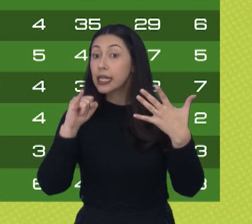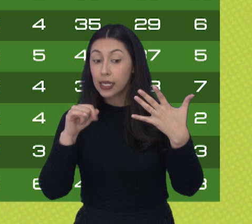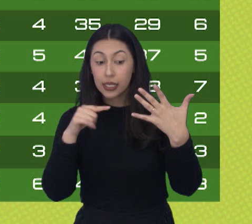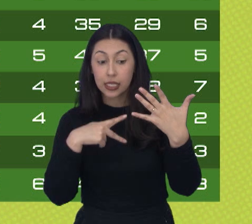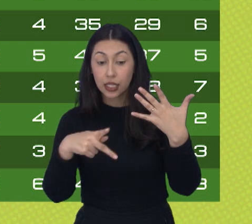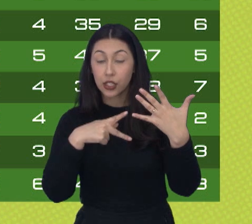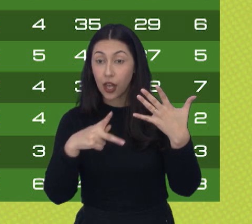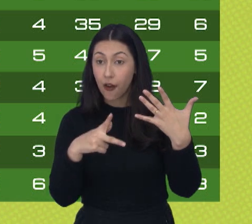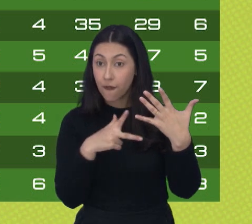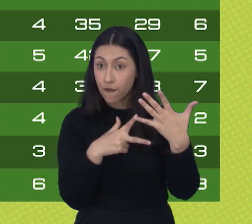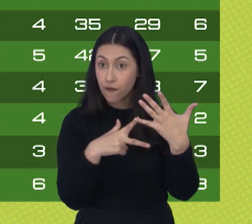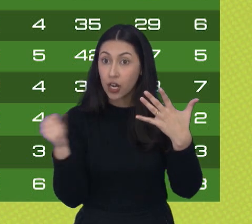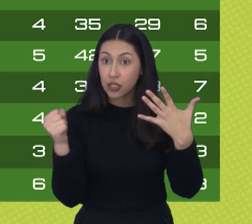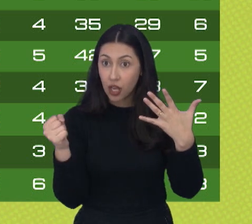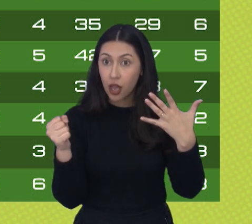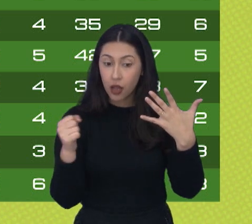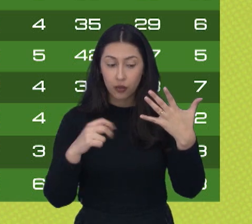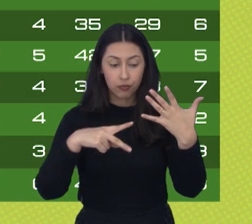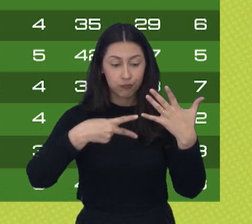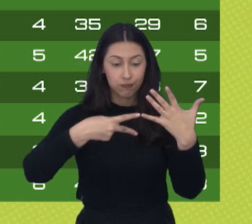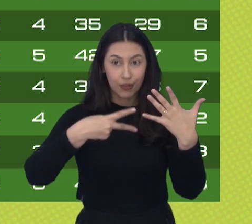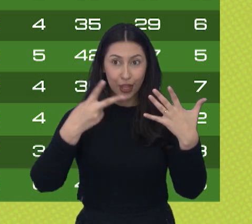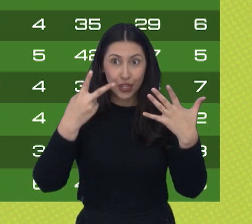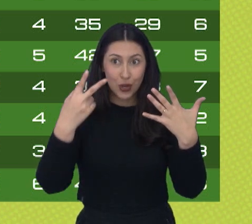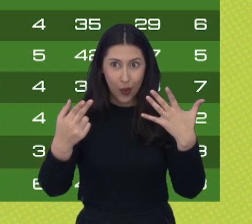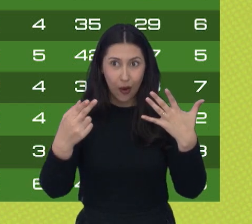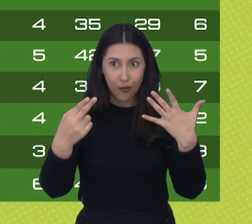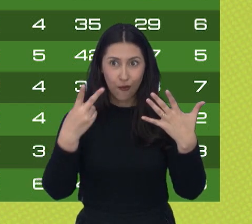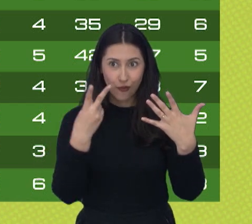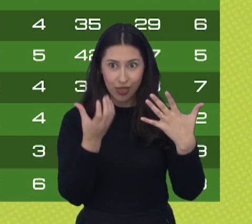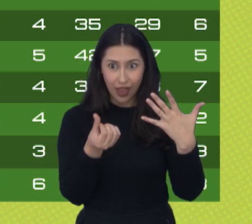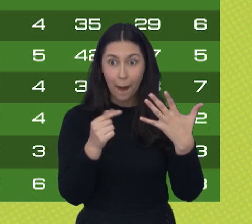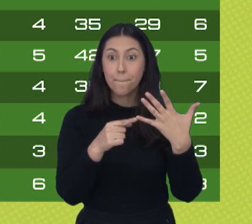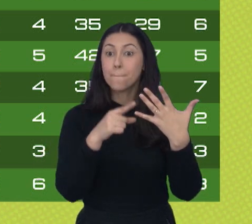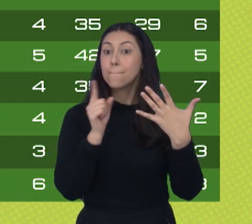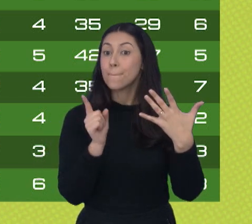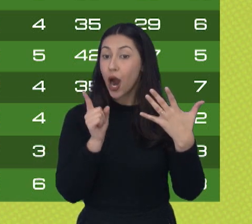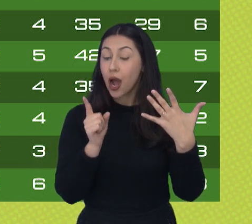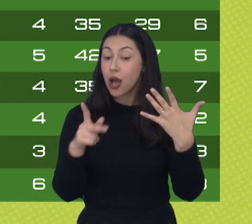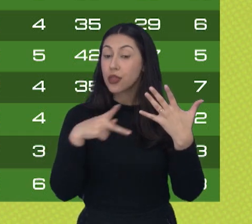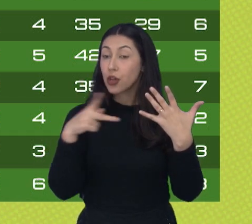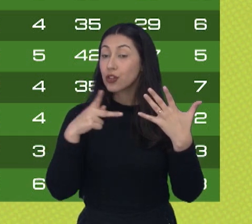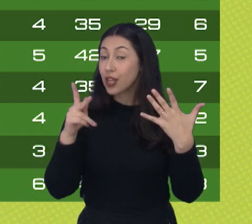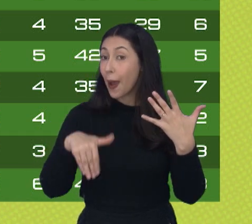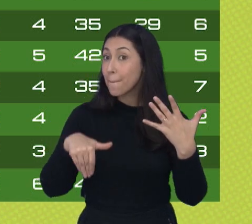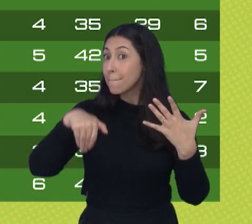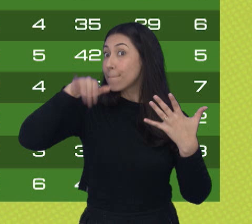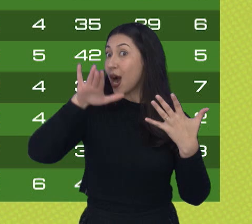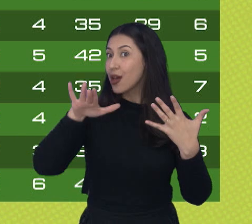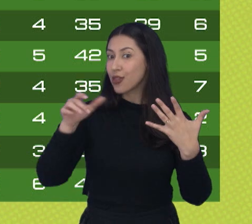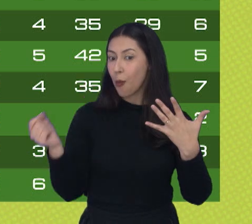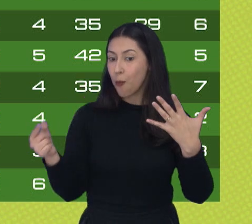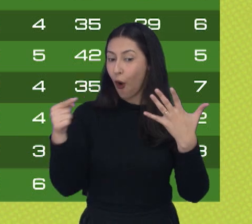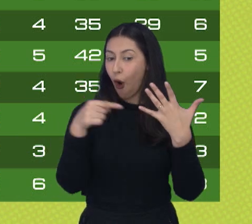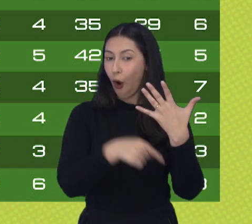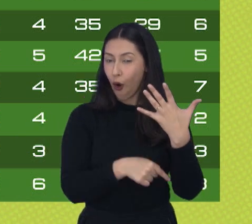as duas equipes, empato em 26 pontos, mas o São José tem um saldo de gols melhor, porque a equipe do Pato